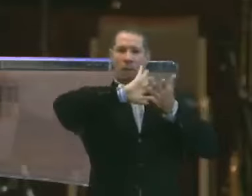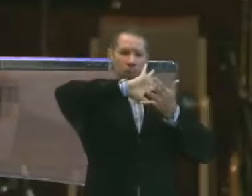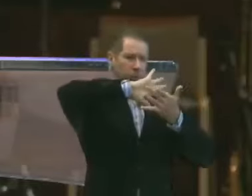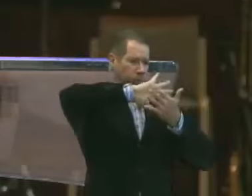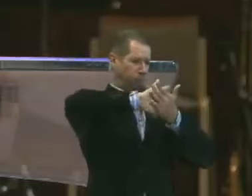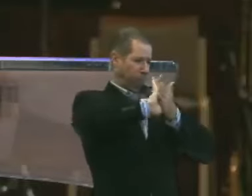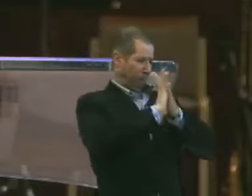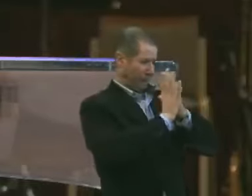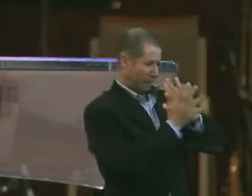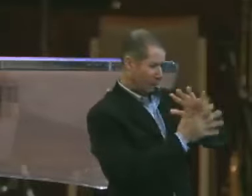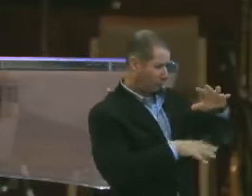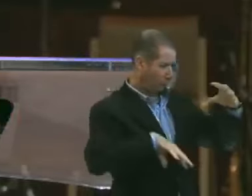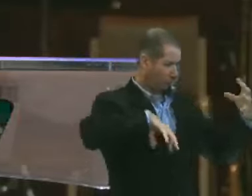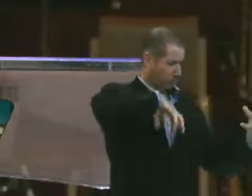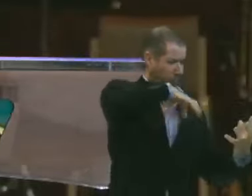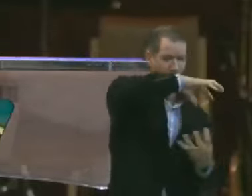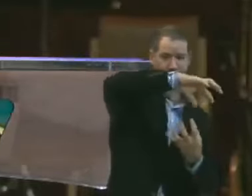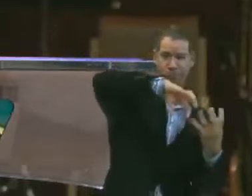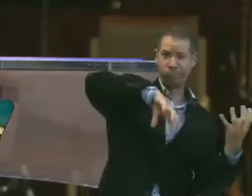seu redor.